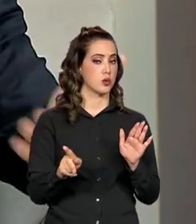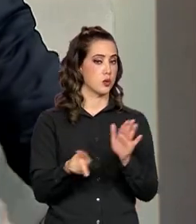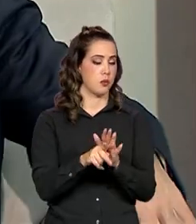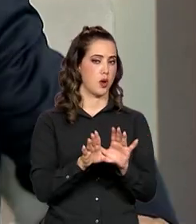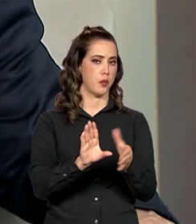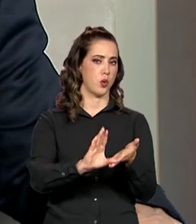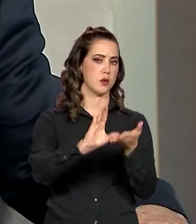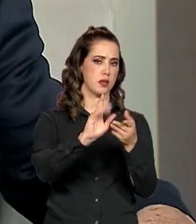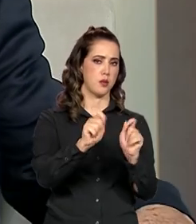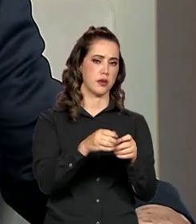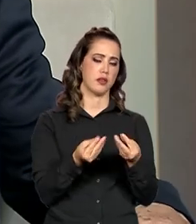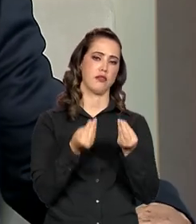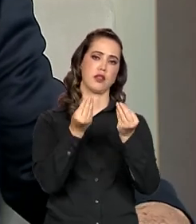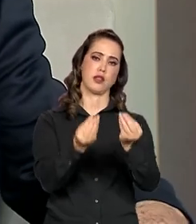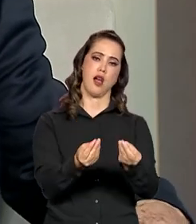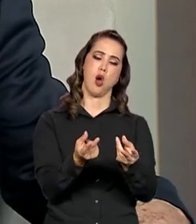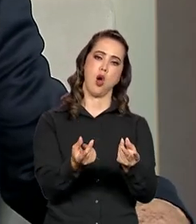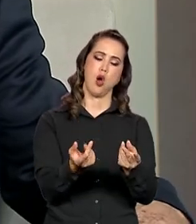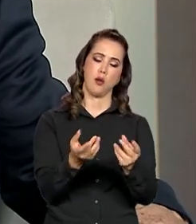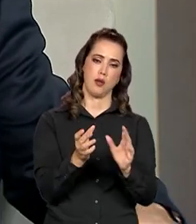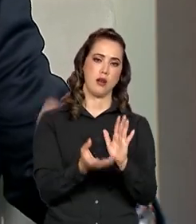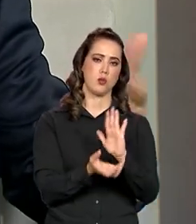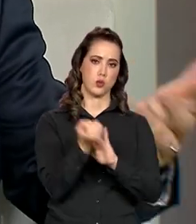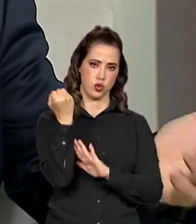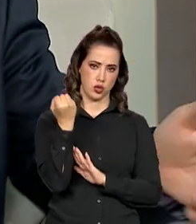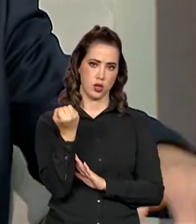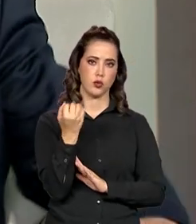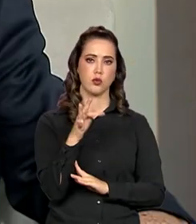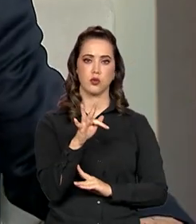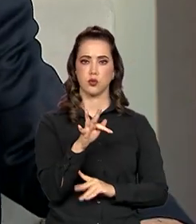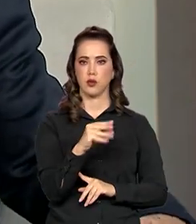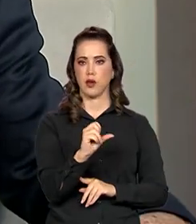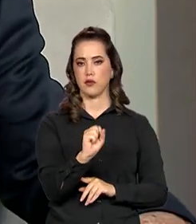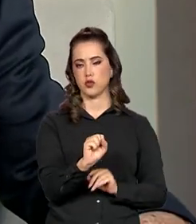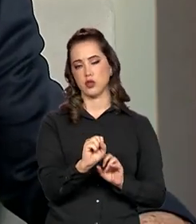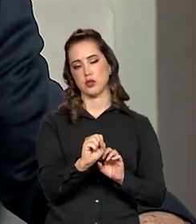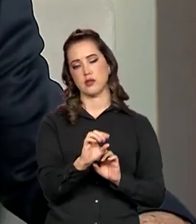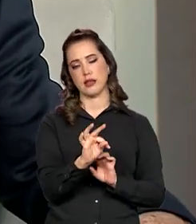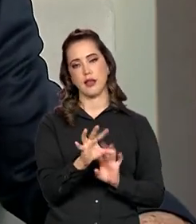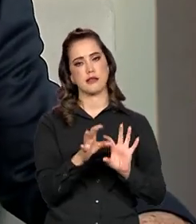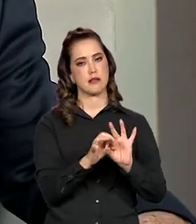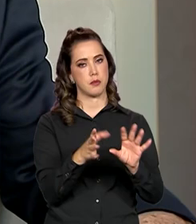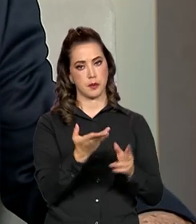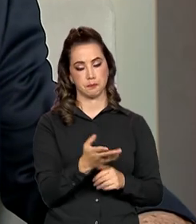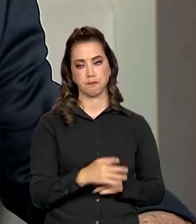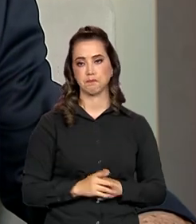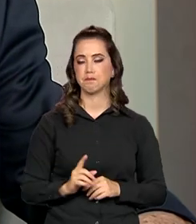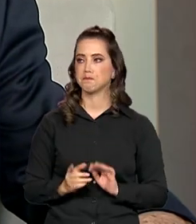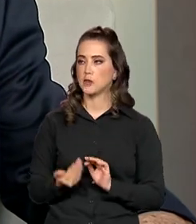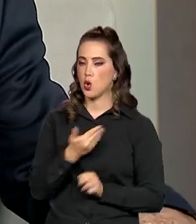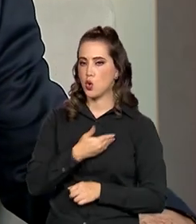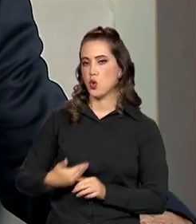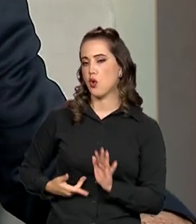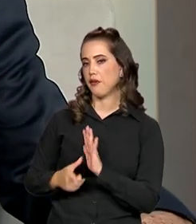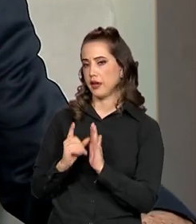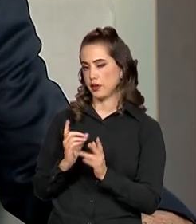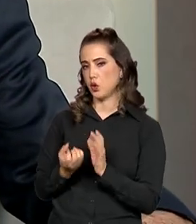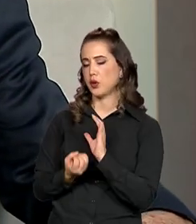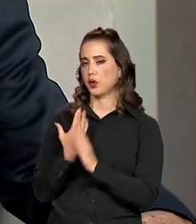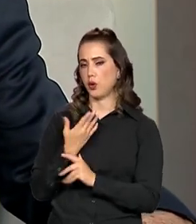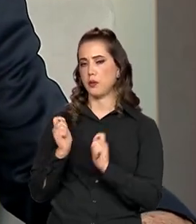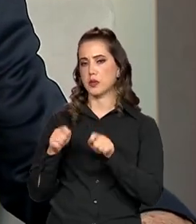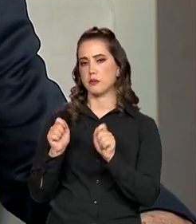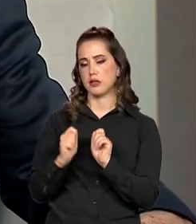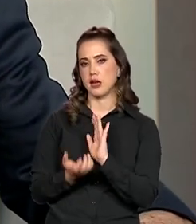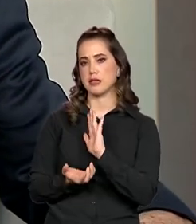Conselho poderia conceder o saque. O governo anterior, ele vem e cria a modalidade do saque aniversário.